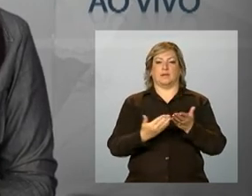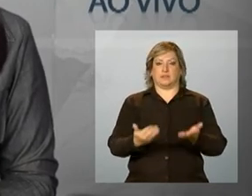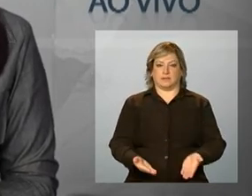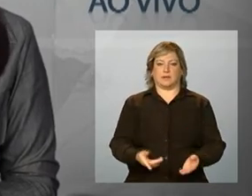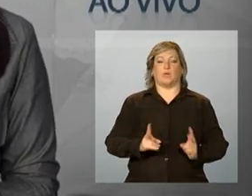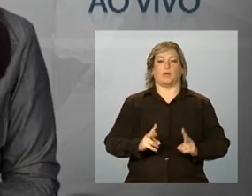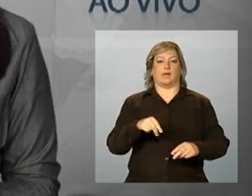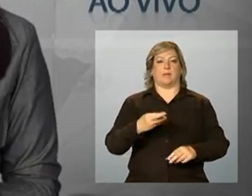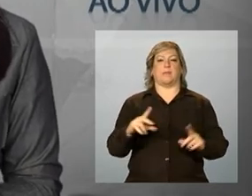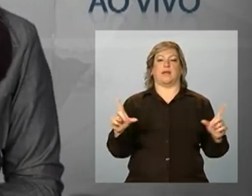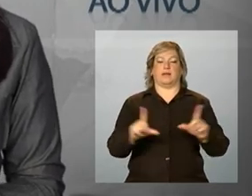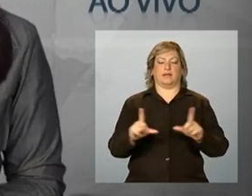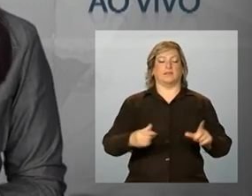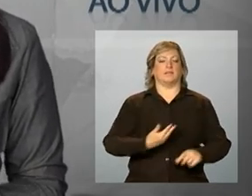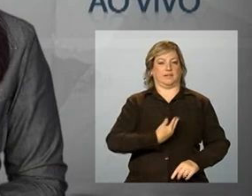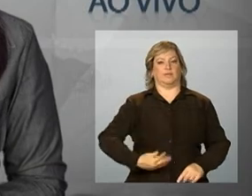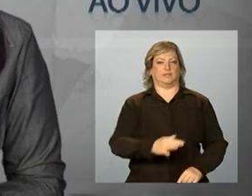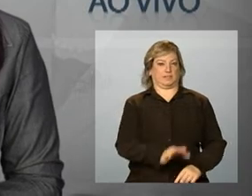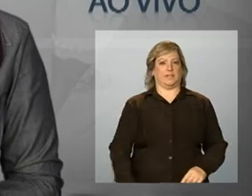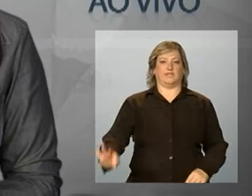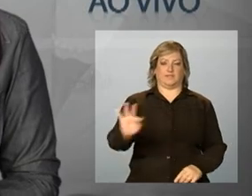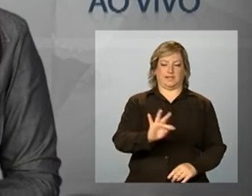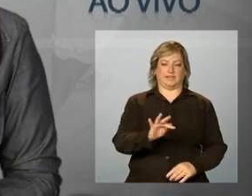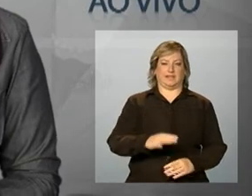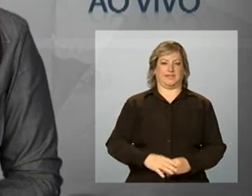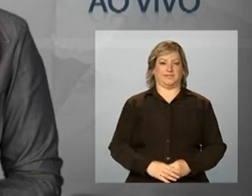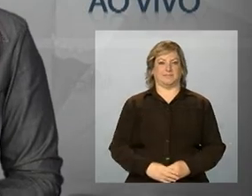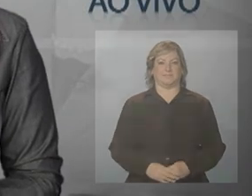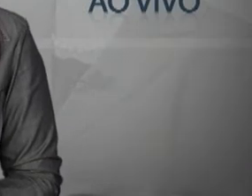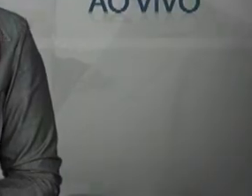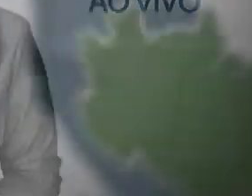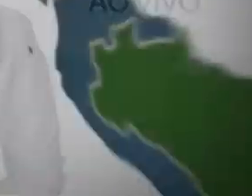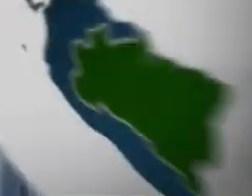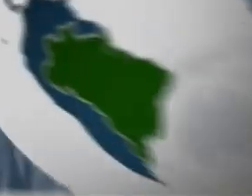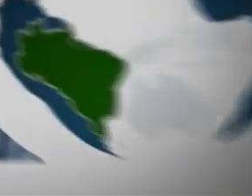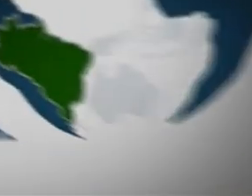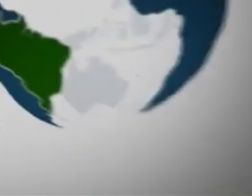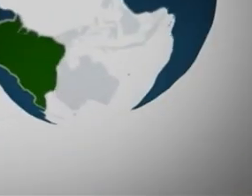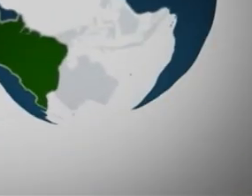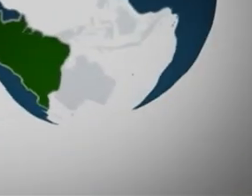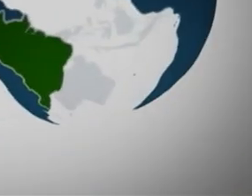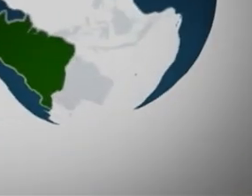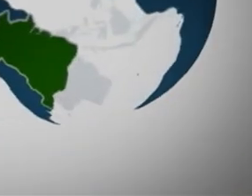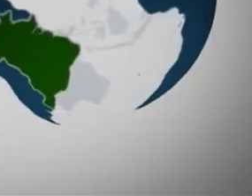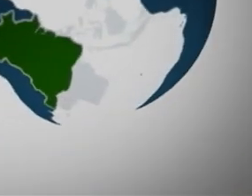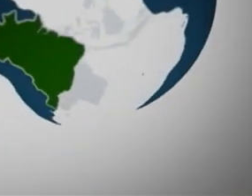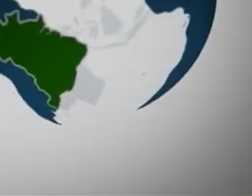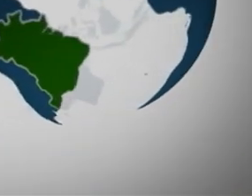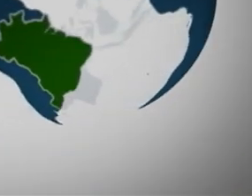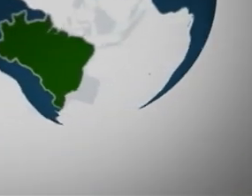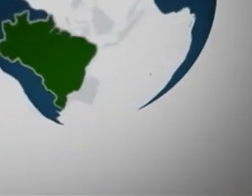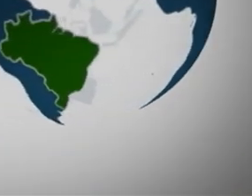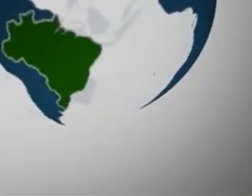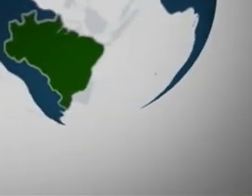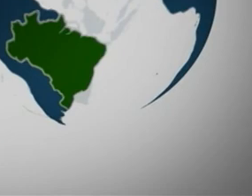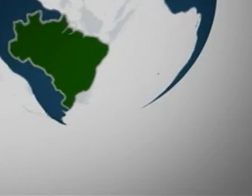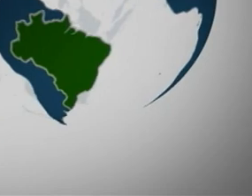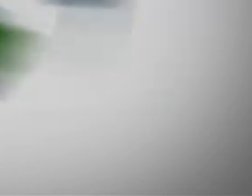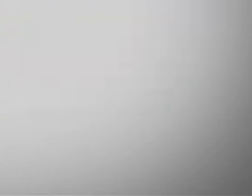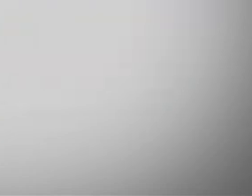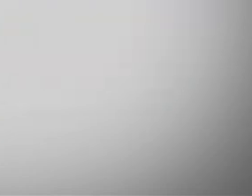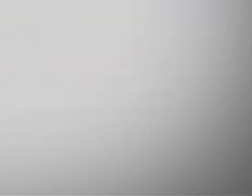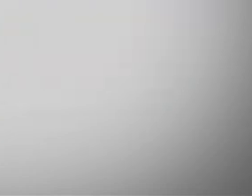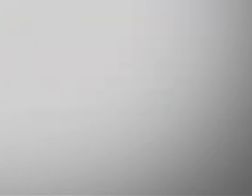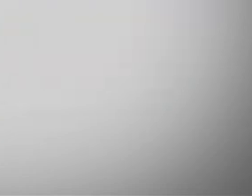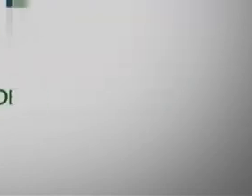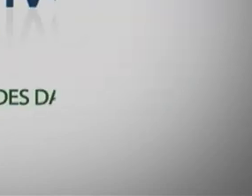Minha Vida. Continue na NBR, a TV do Governo Federal. Música Música Música